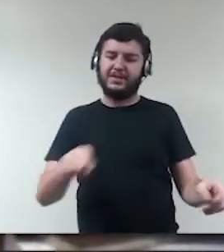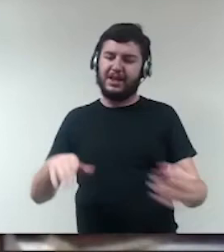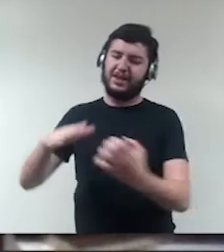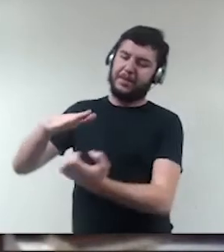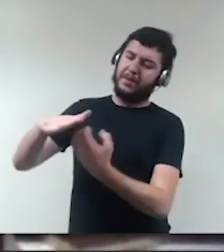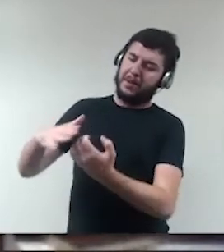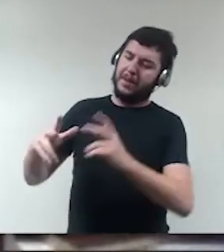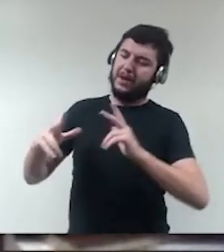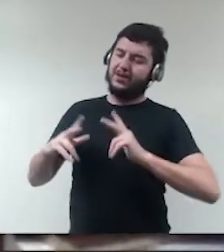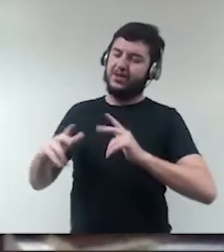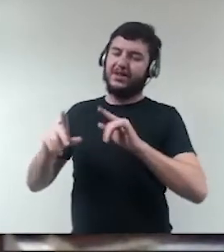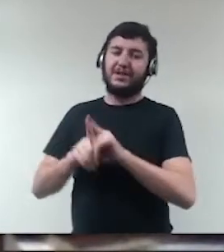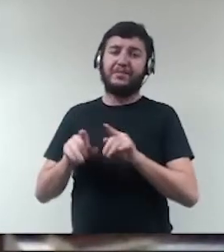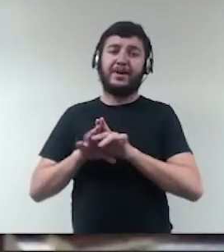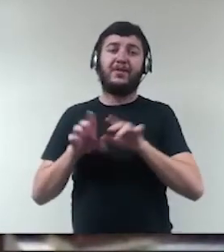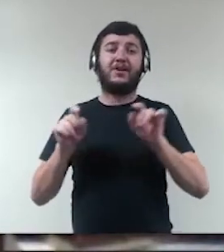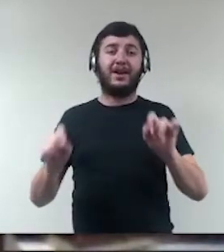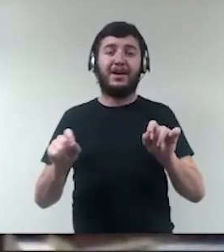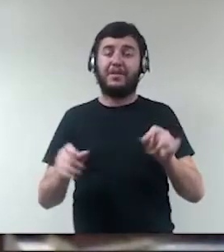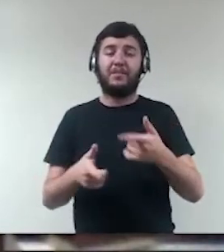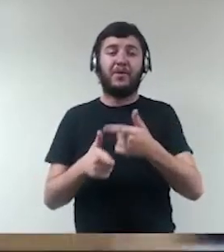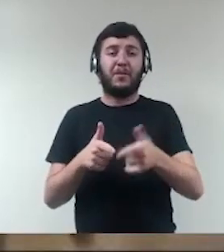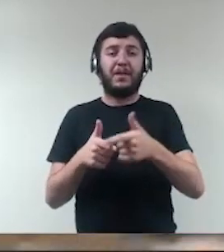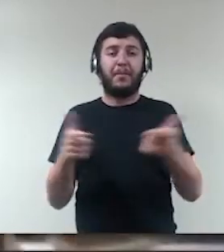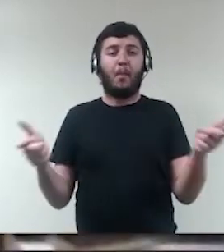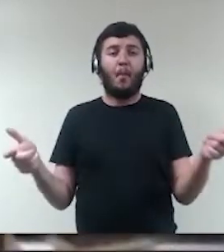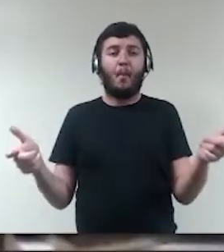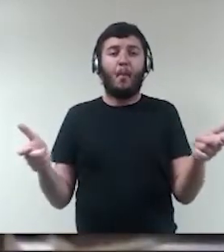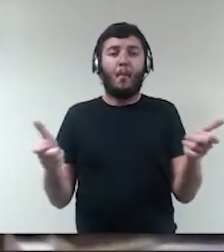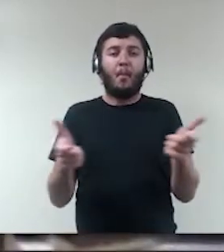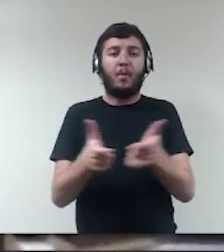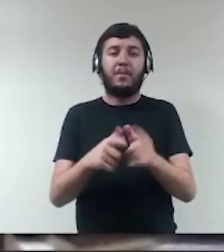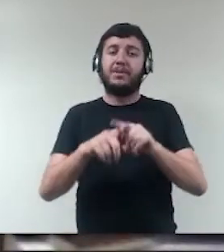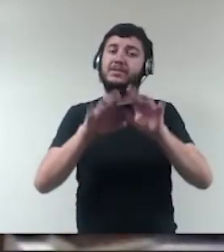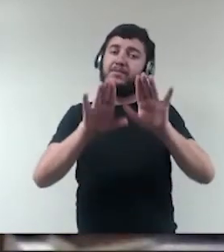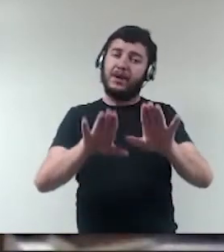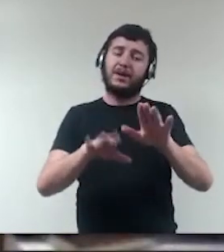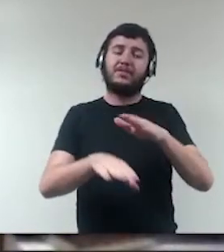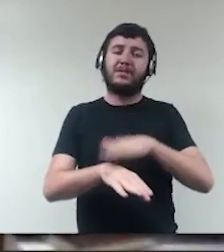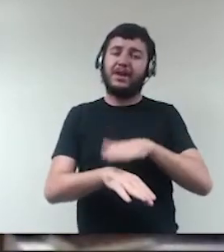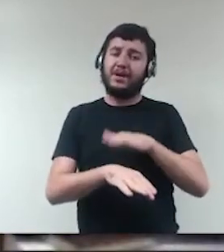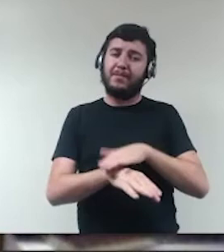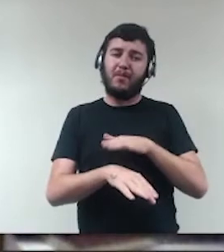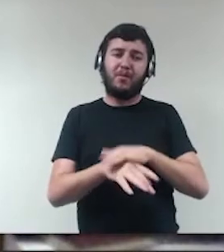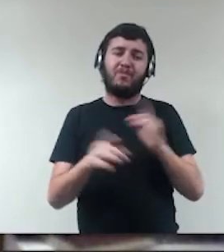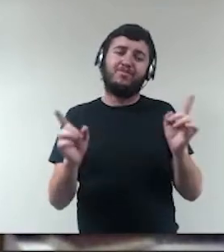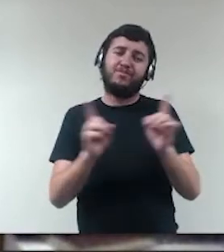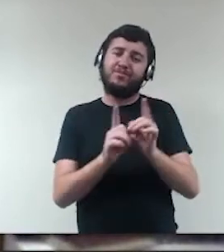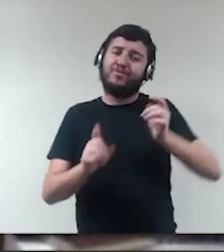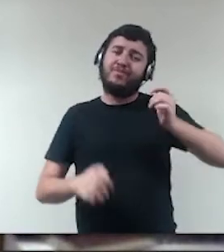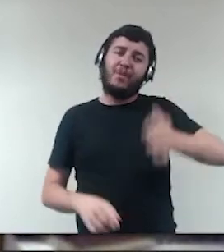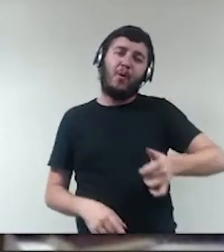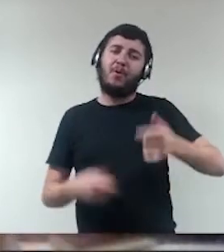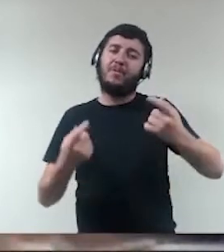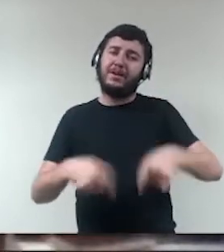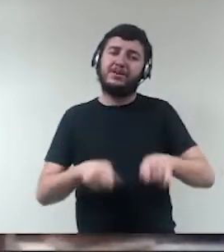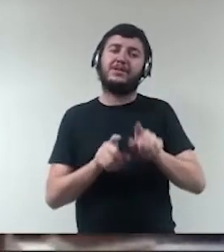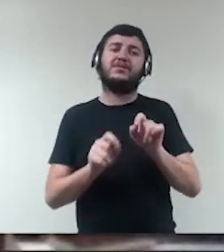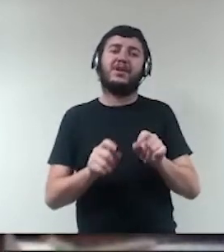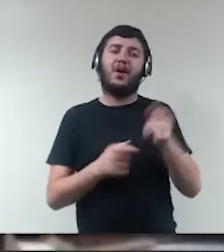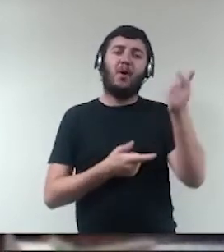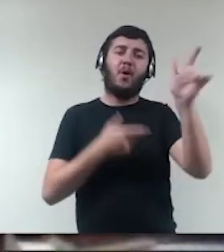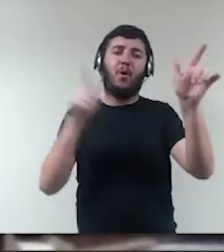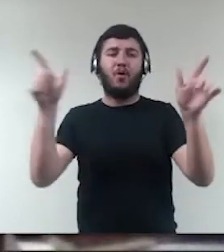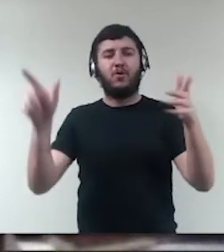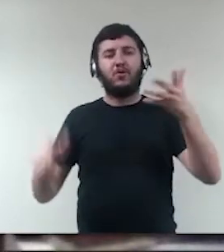todo mundo enfrentando muito menos problemas, né. Mas o tempo é curto, a gente tem que dividir o tempo, infelizmente, mas eu tenho certeza